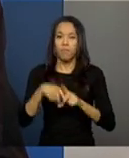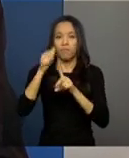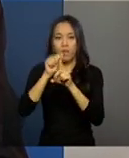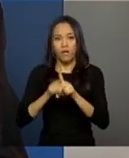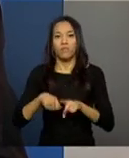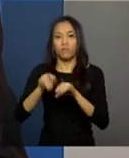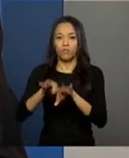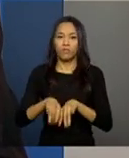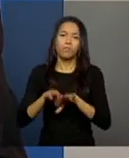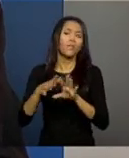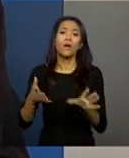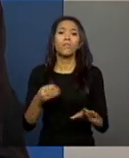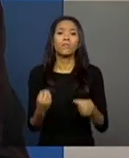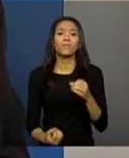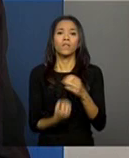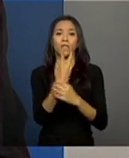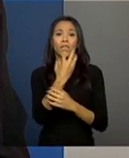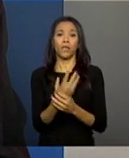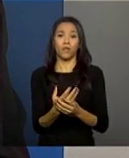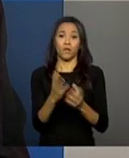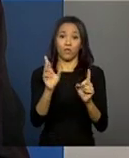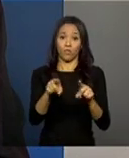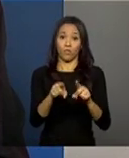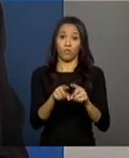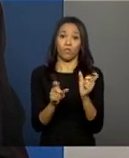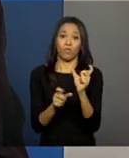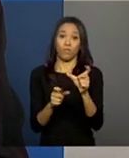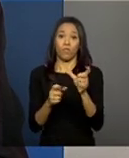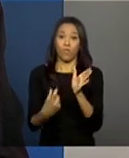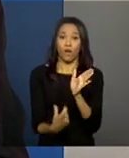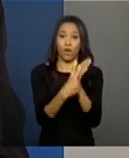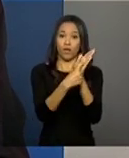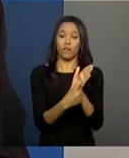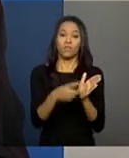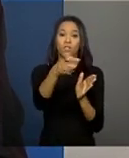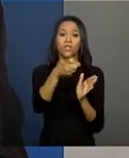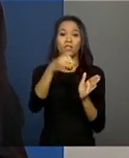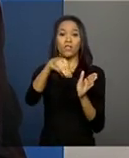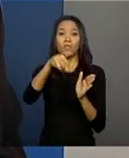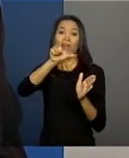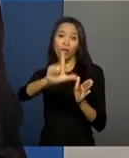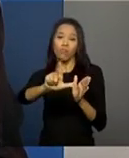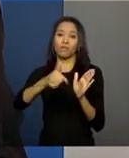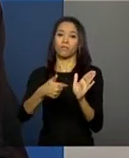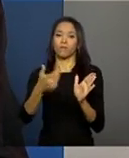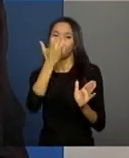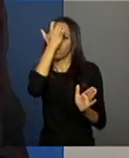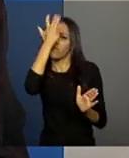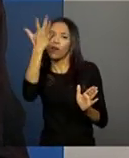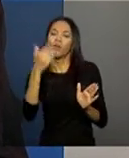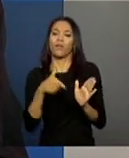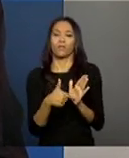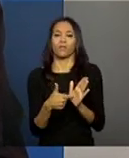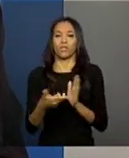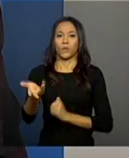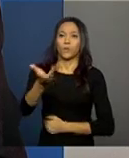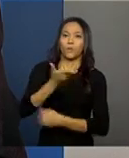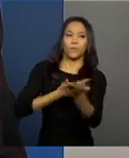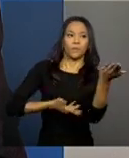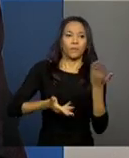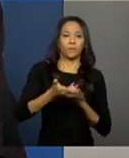criar um arquivo XML e fazer o upload do arquivo, usar essa tal da interoperabilidade.